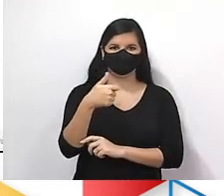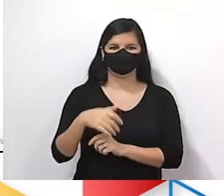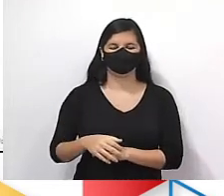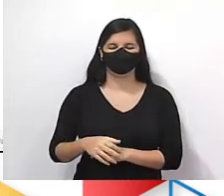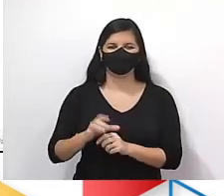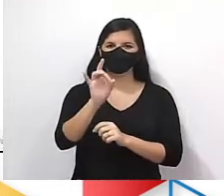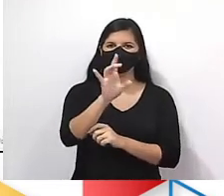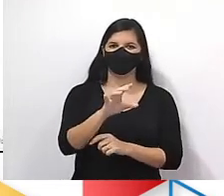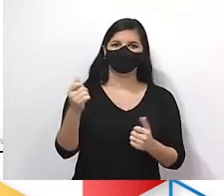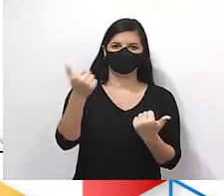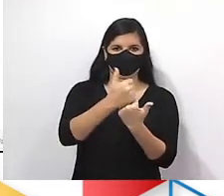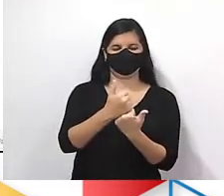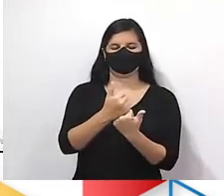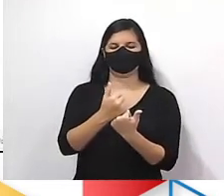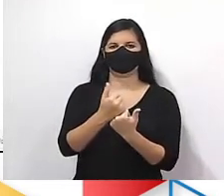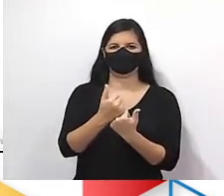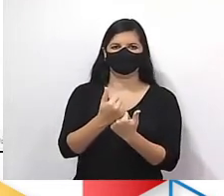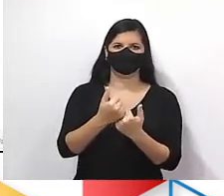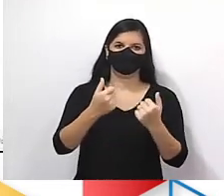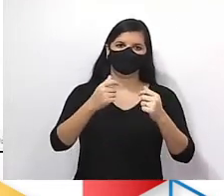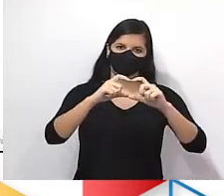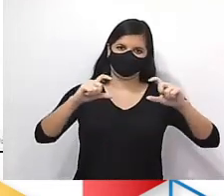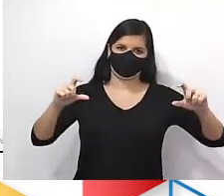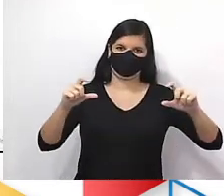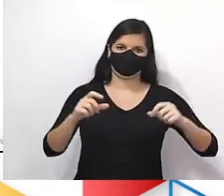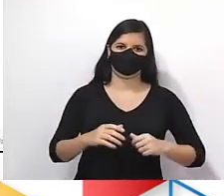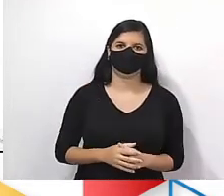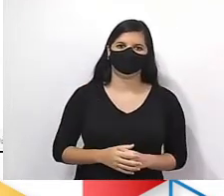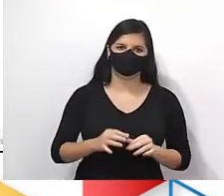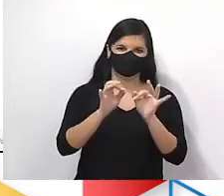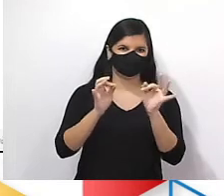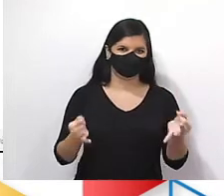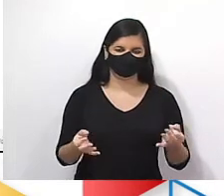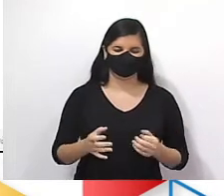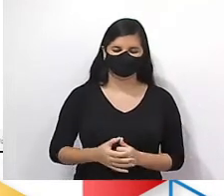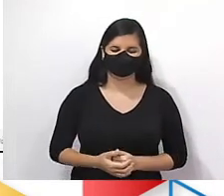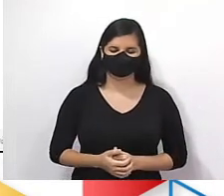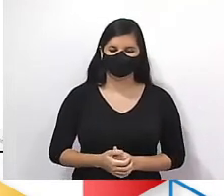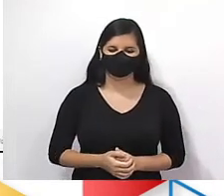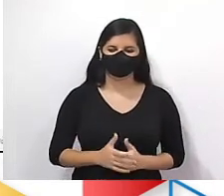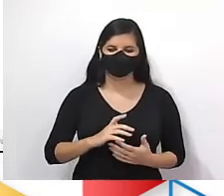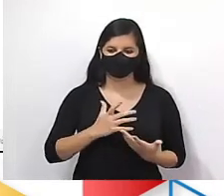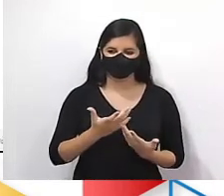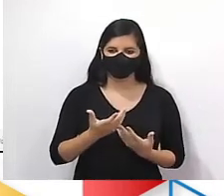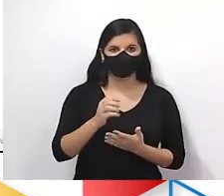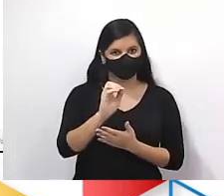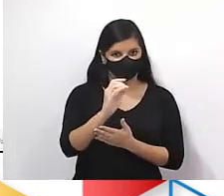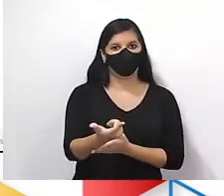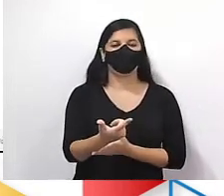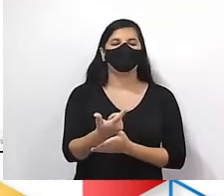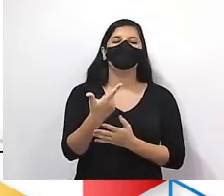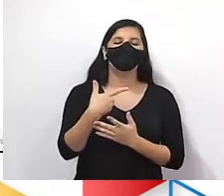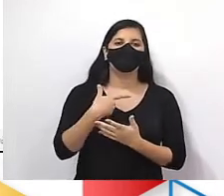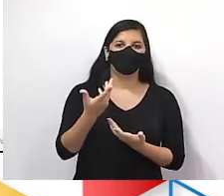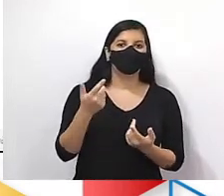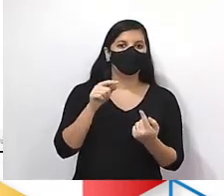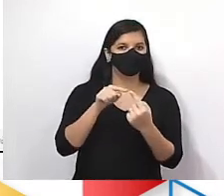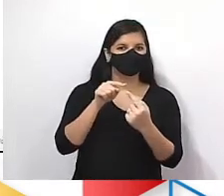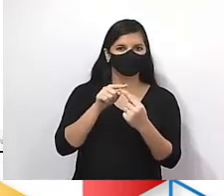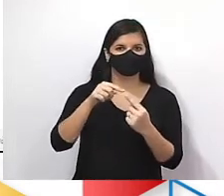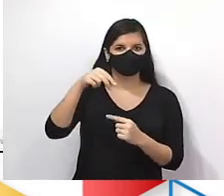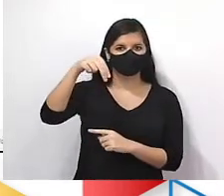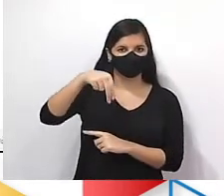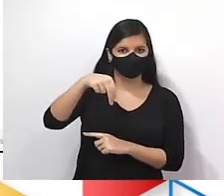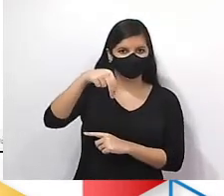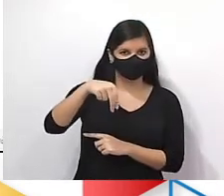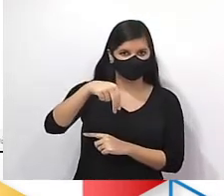Eu só preciso substituir na equação. Muito simples assim, tá bom? E é claro, levando em consideração que n, nesse